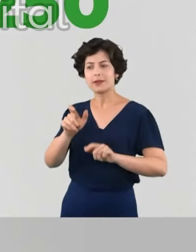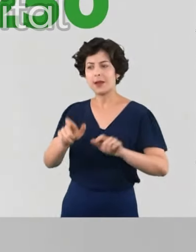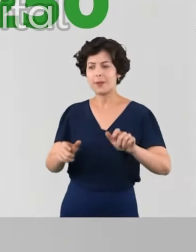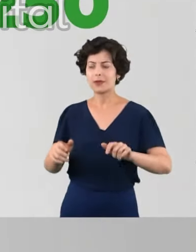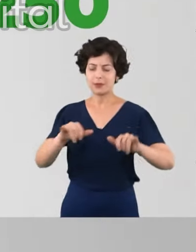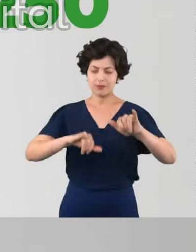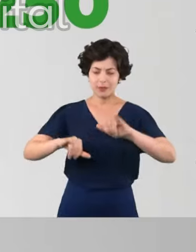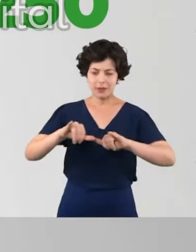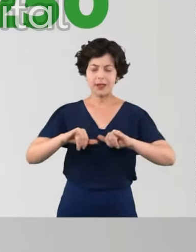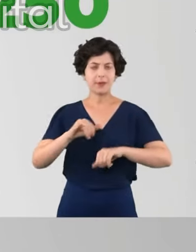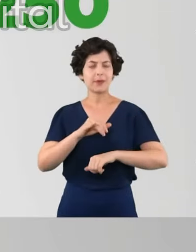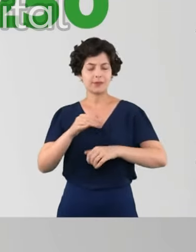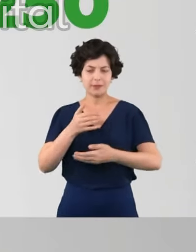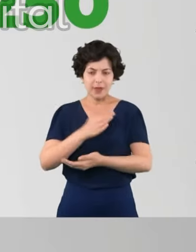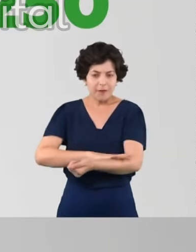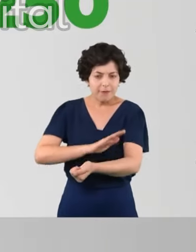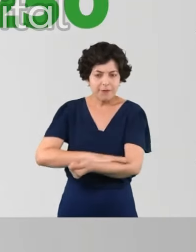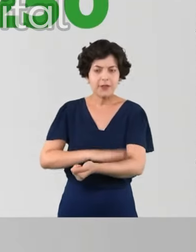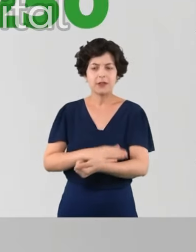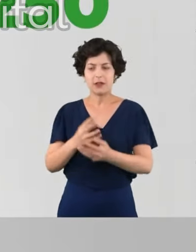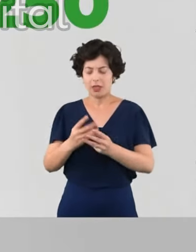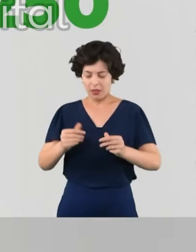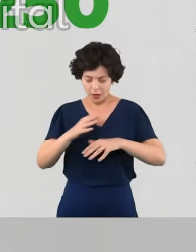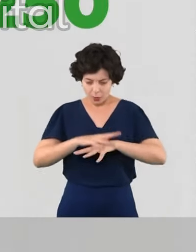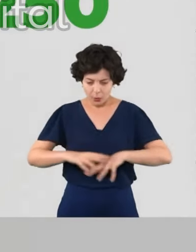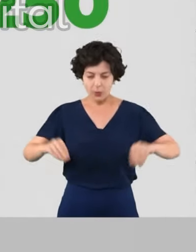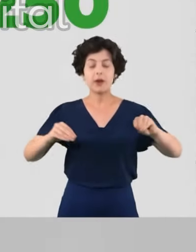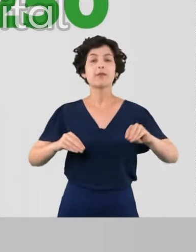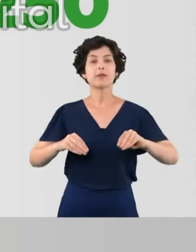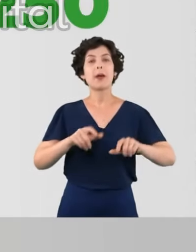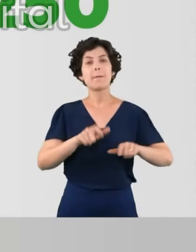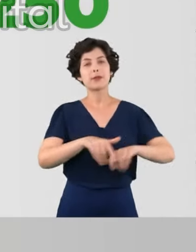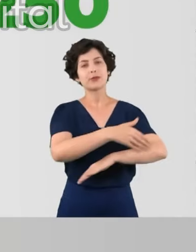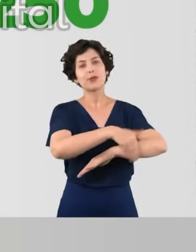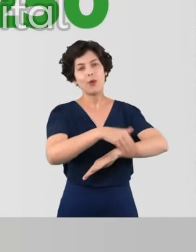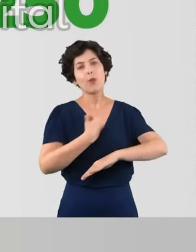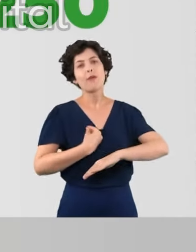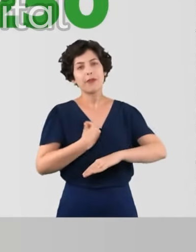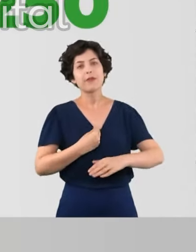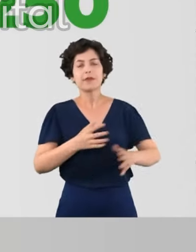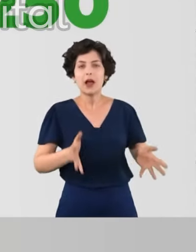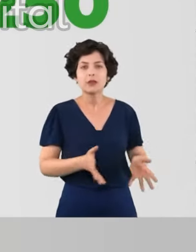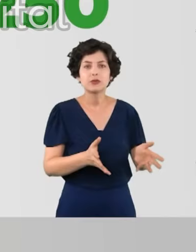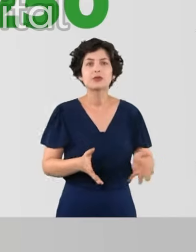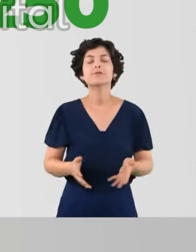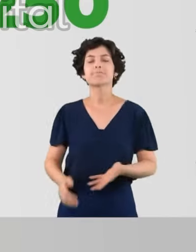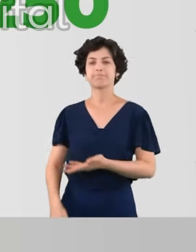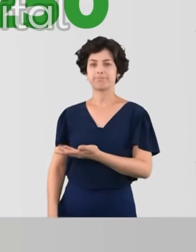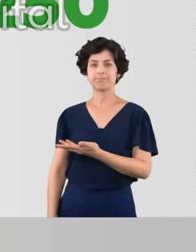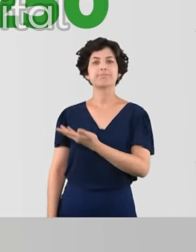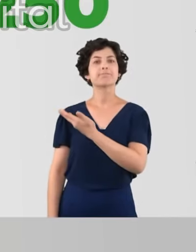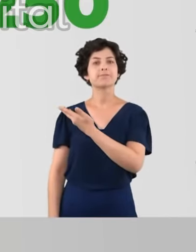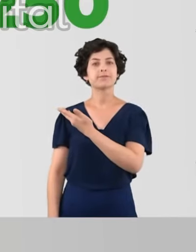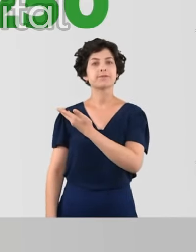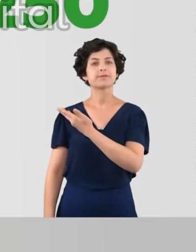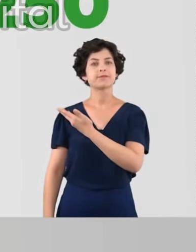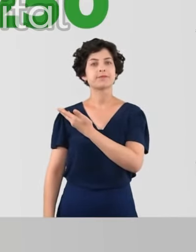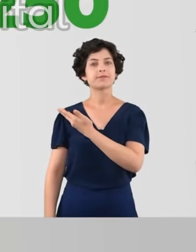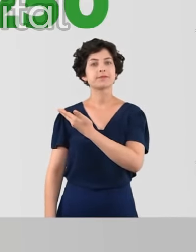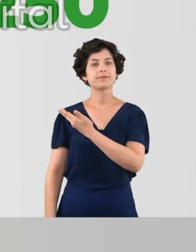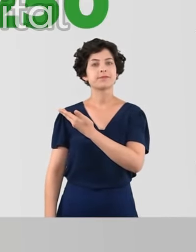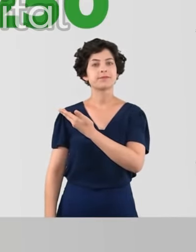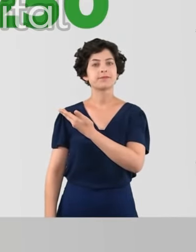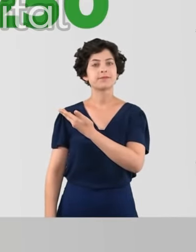de casa de recuperação de dependentes químicos e morador com situação de rua. Peço a sua confiança. Luizão da